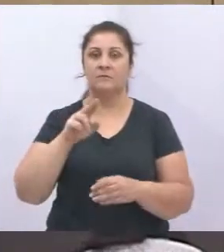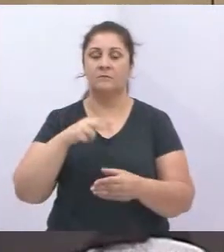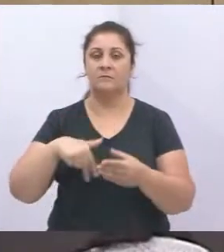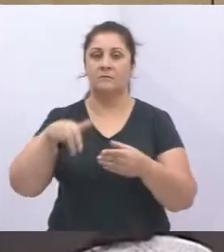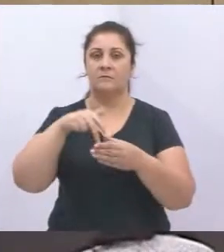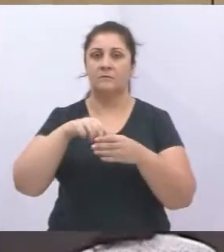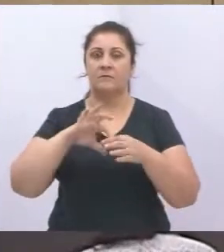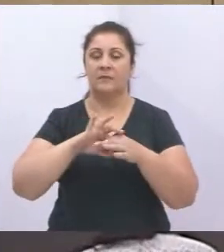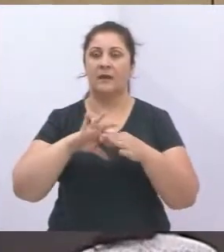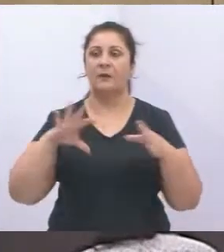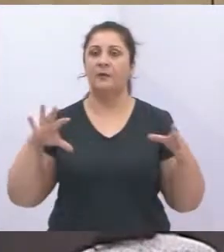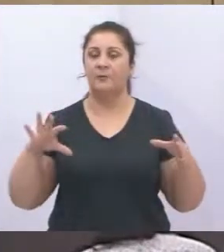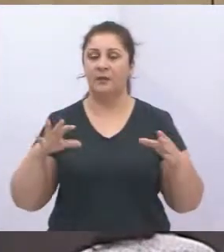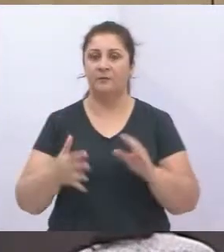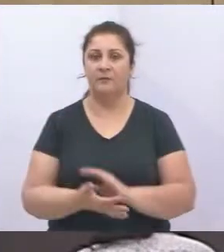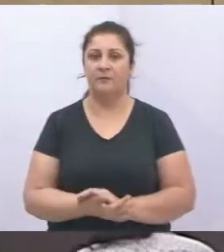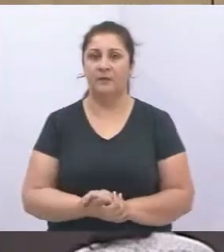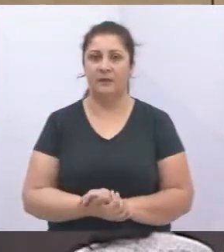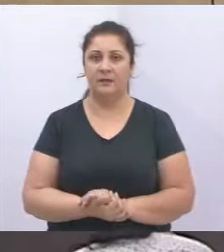partir desse momento.